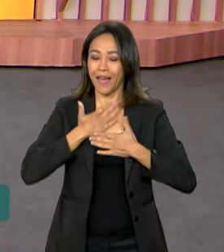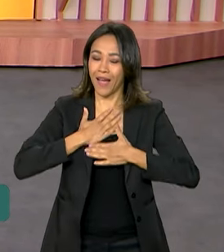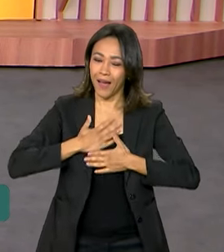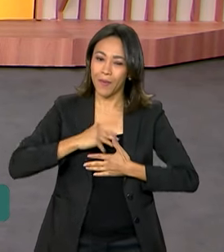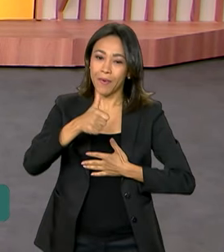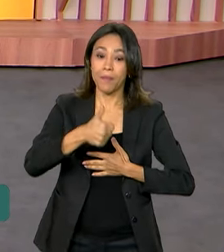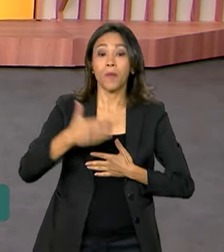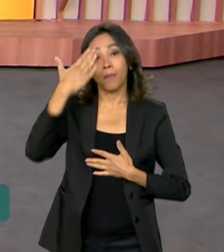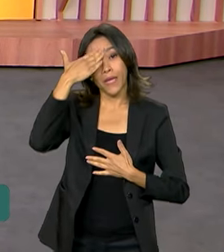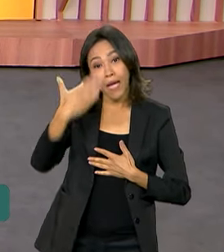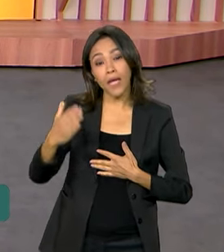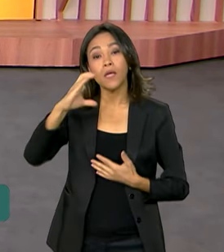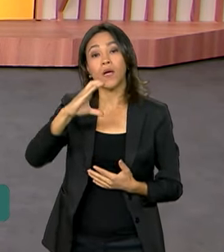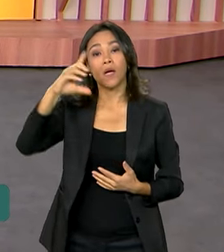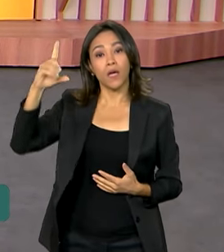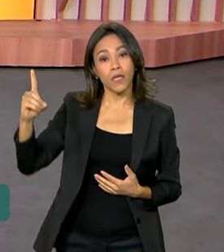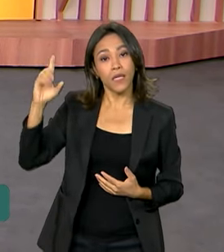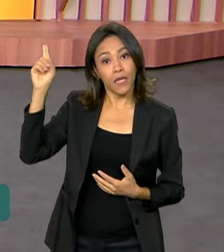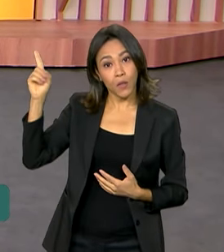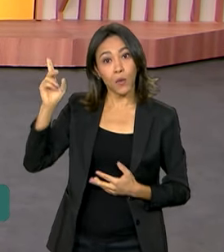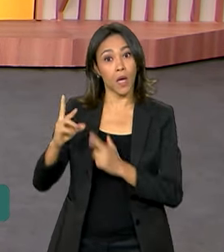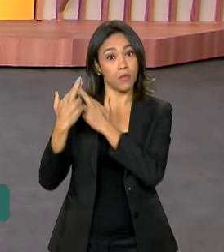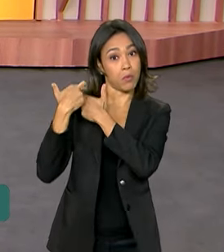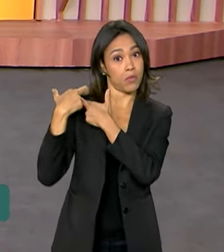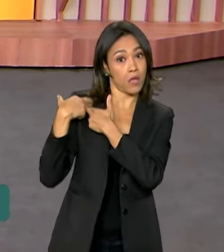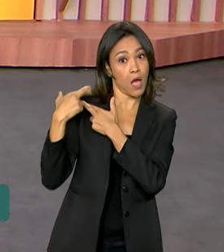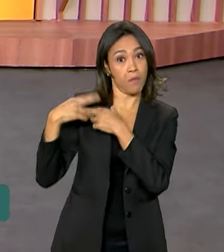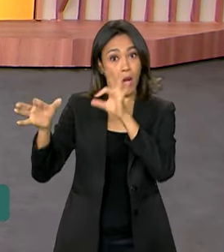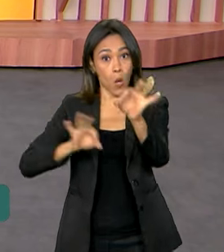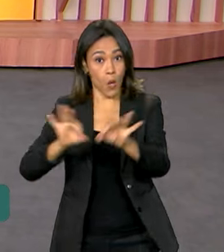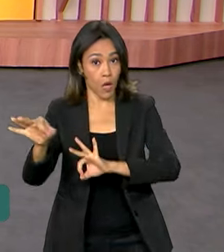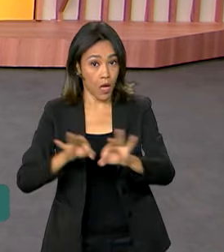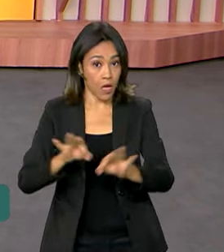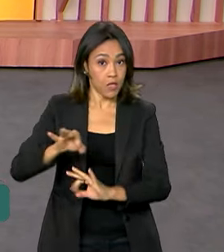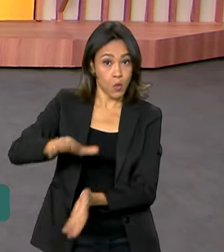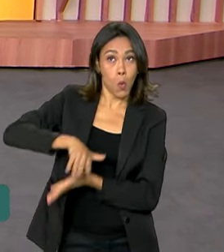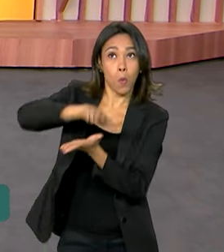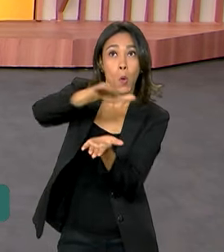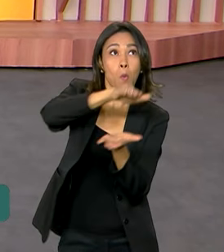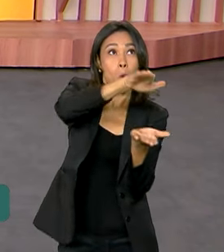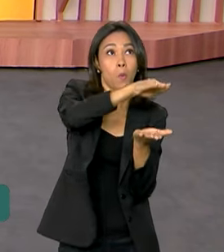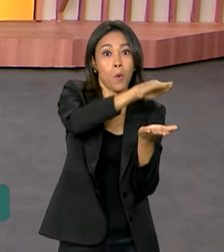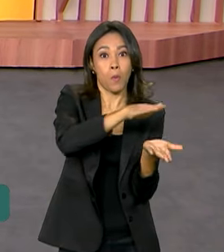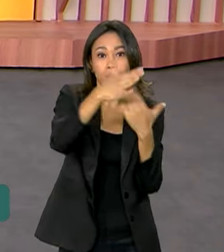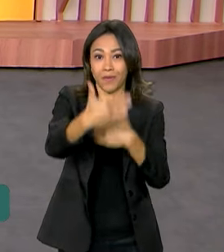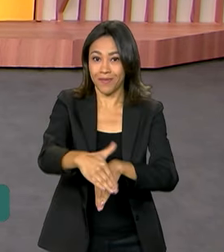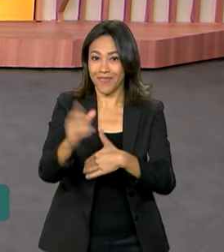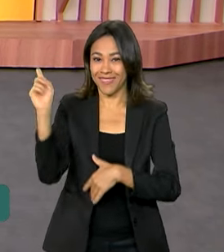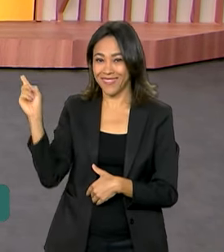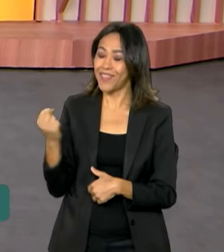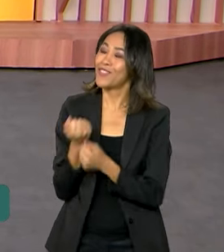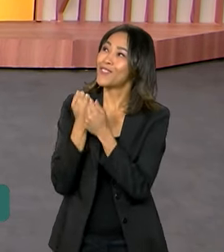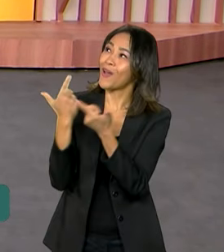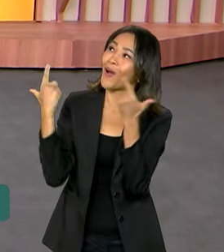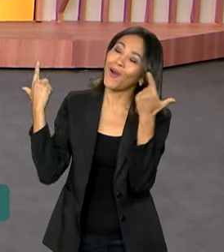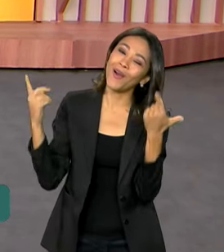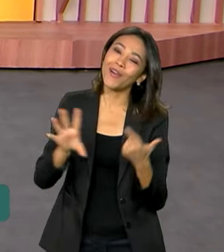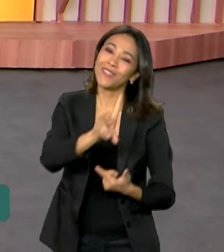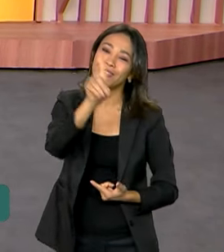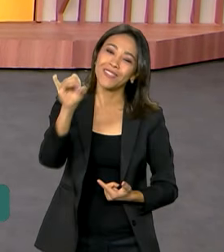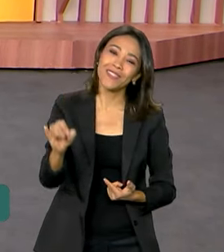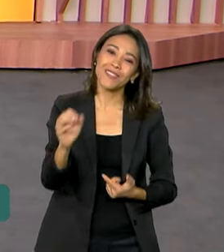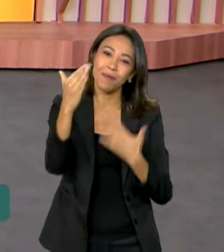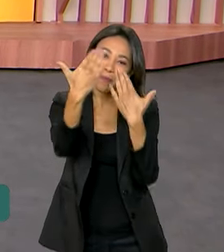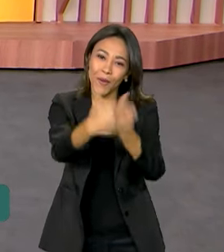coordenador de logística do Concurso Nacional Unificado. Eu agradeço as informações, desejo sorte aí no dia da prova